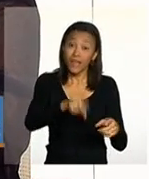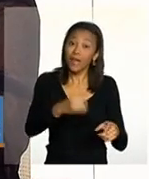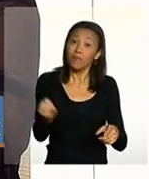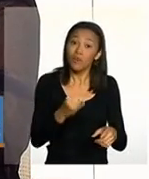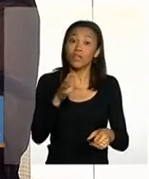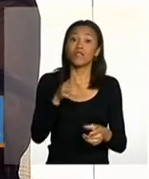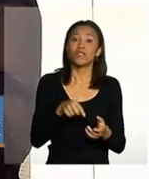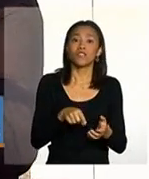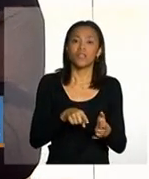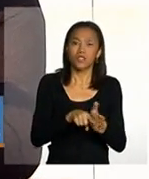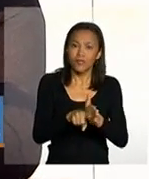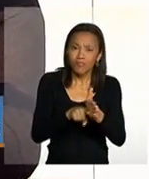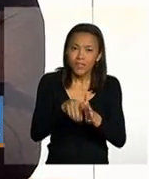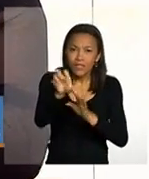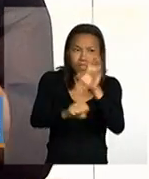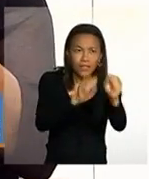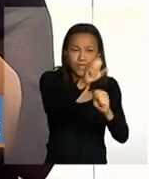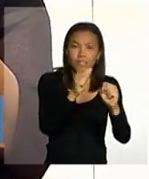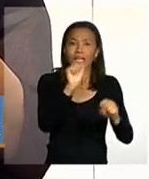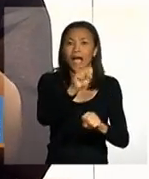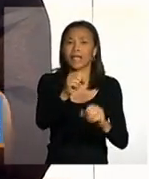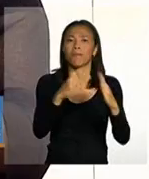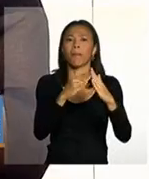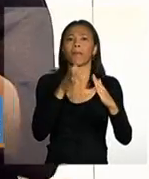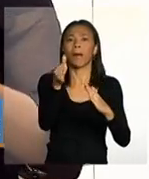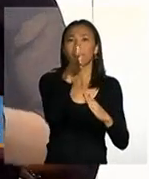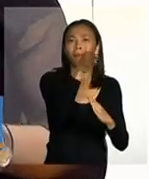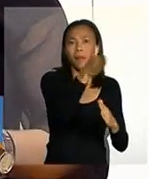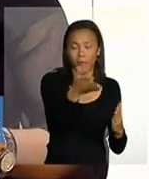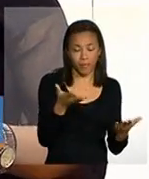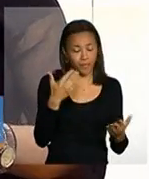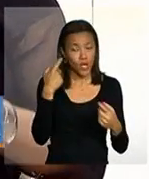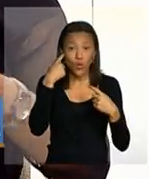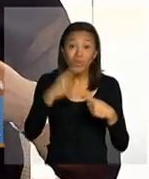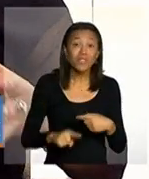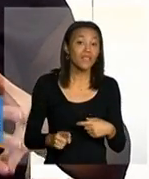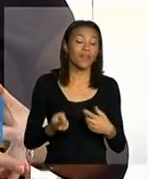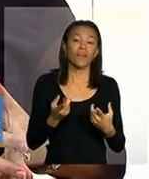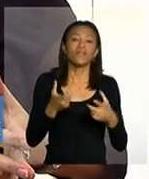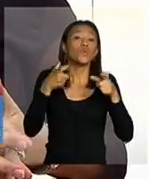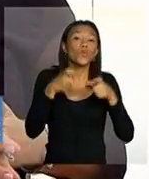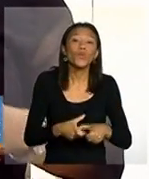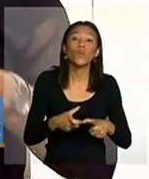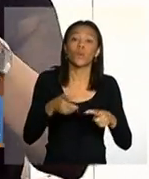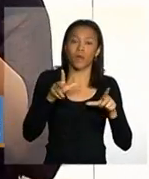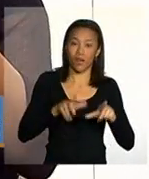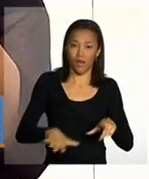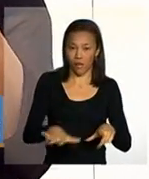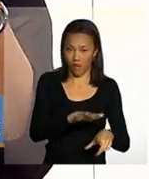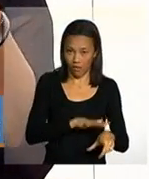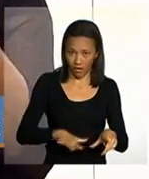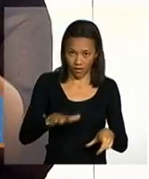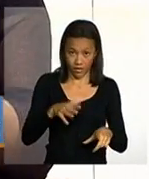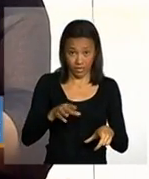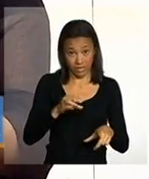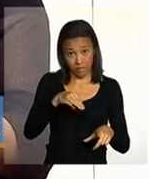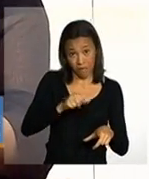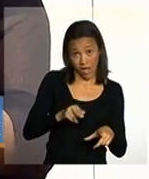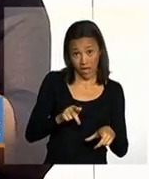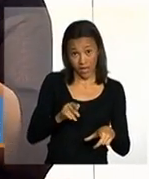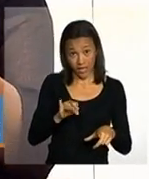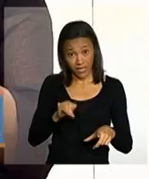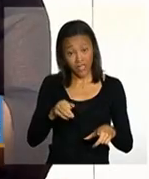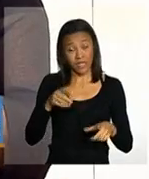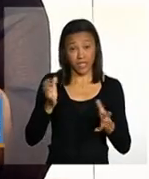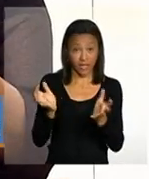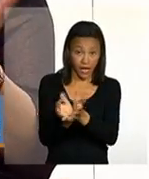ação de busca ativa então eu não sei de onde a Margarida de que lugar ela está falando se ela está falando da rede